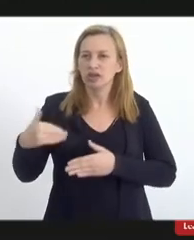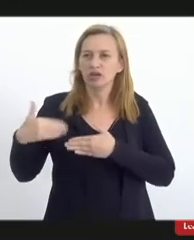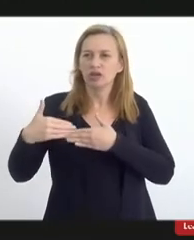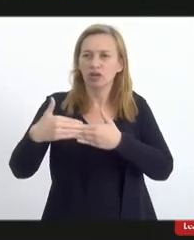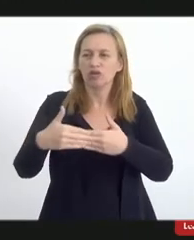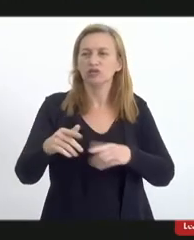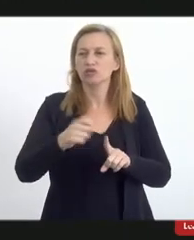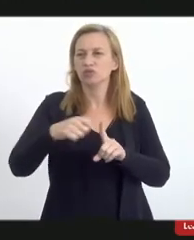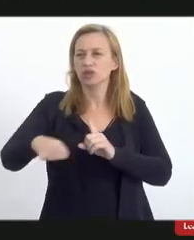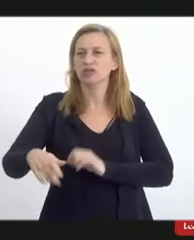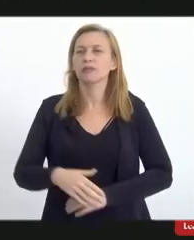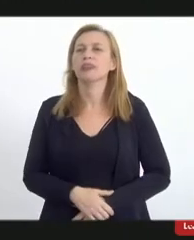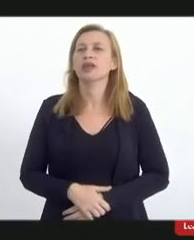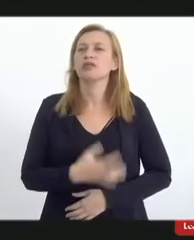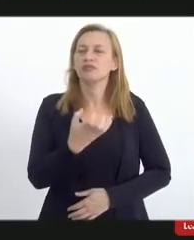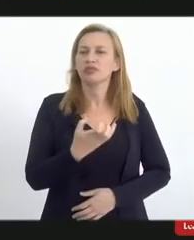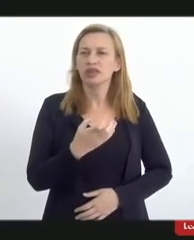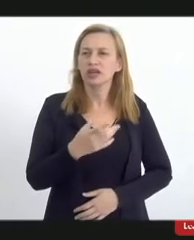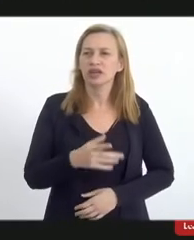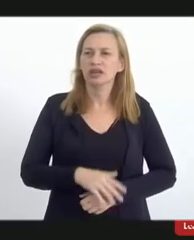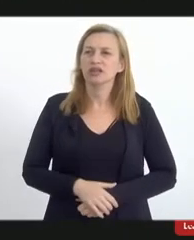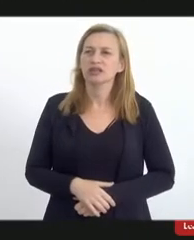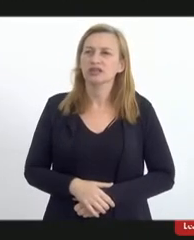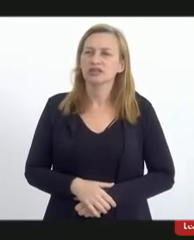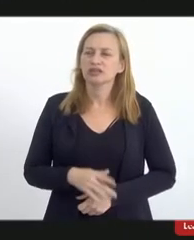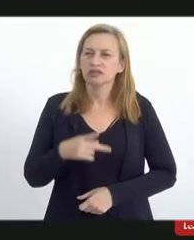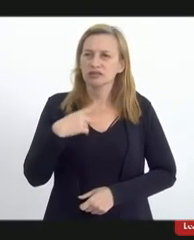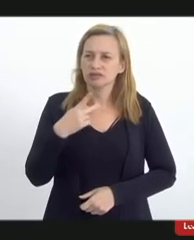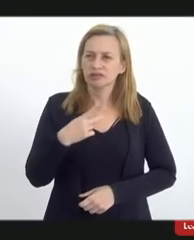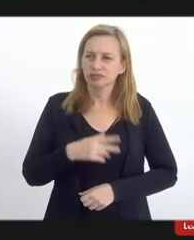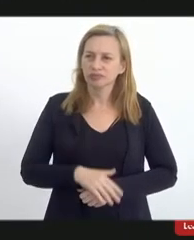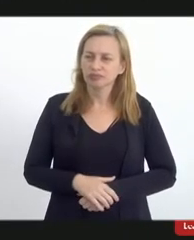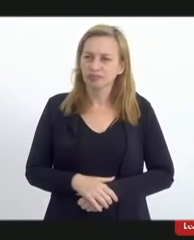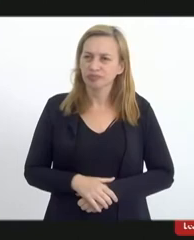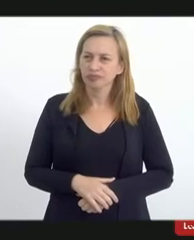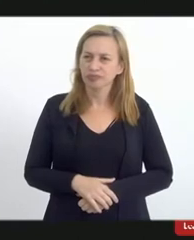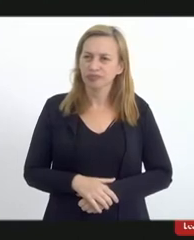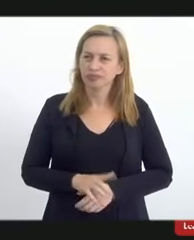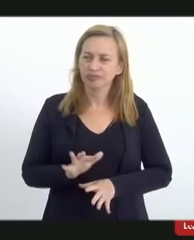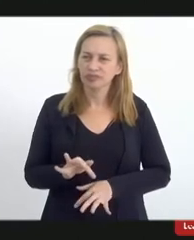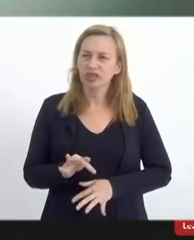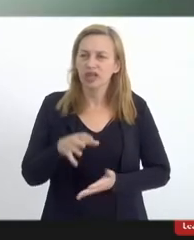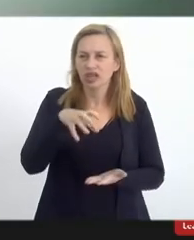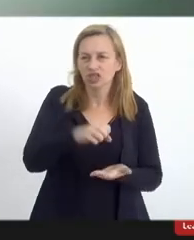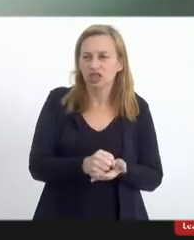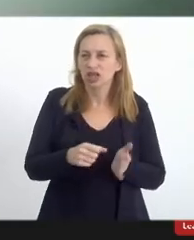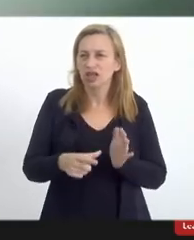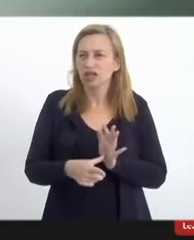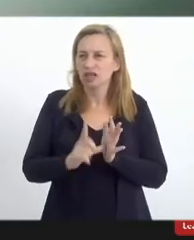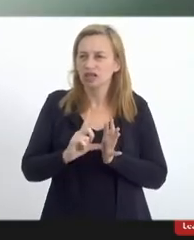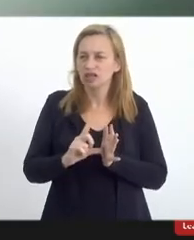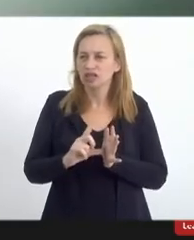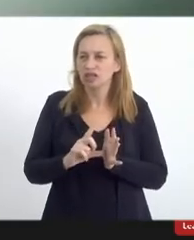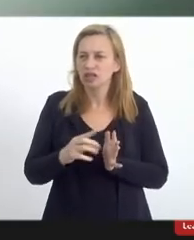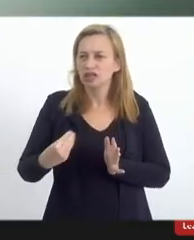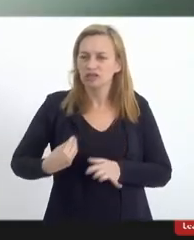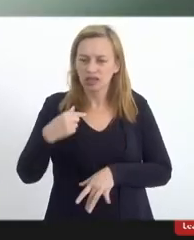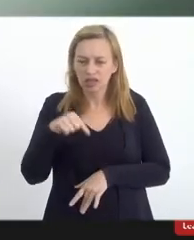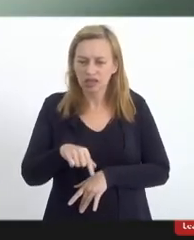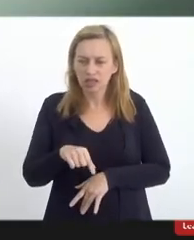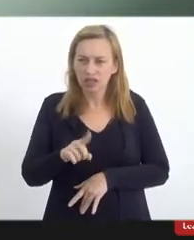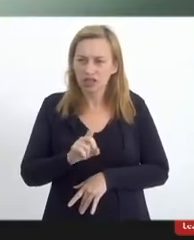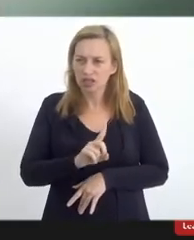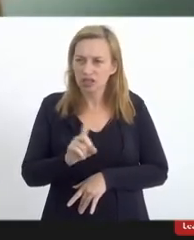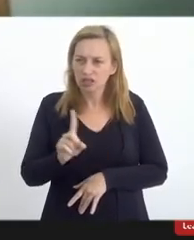eu quero então passar para as considerações finais mas antes quero registrar aqui que não está conosco mais